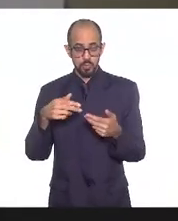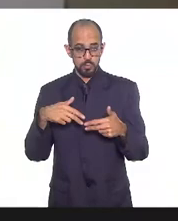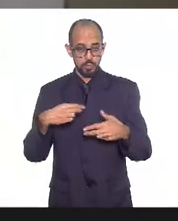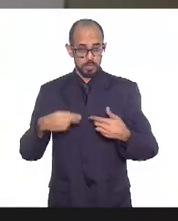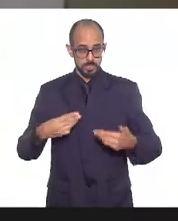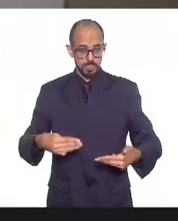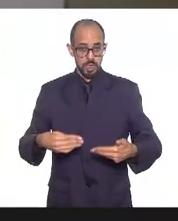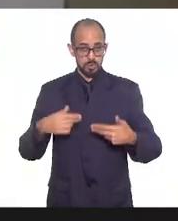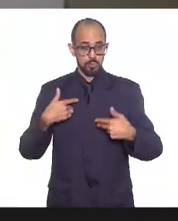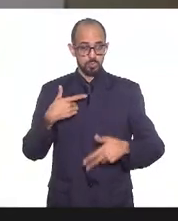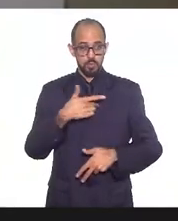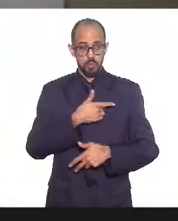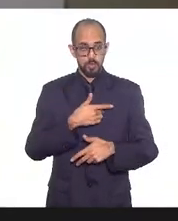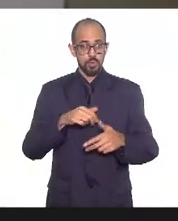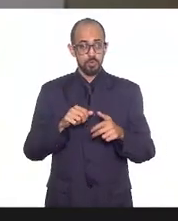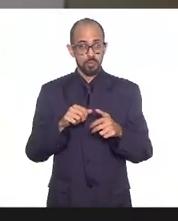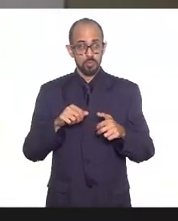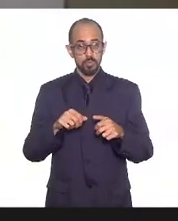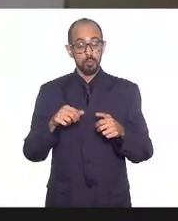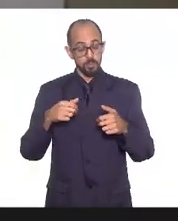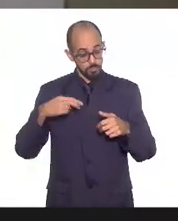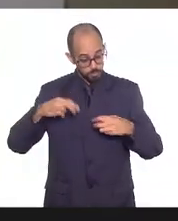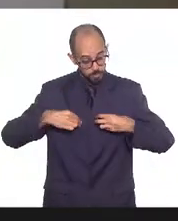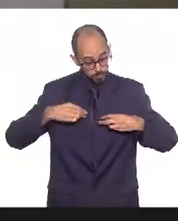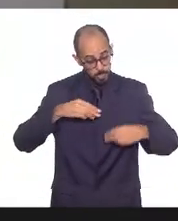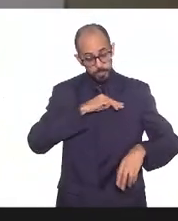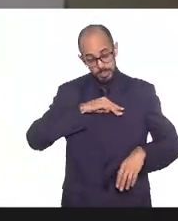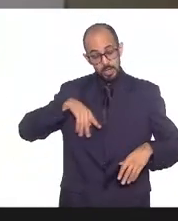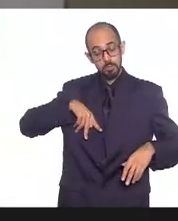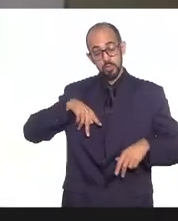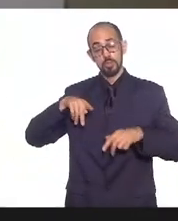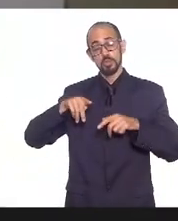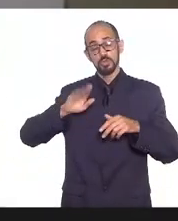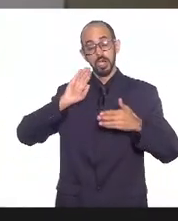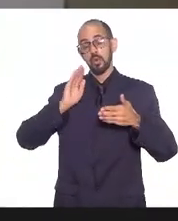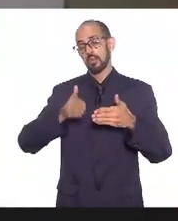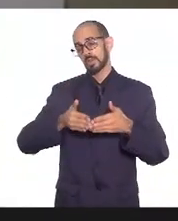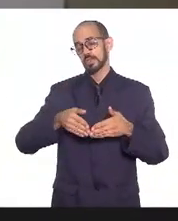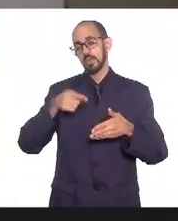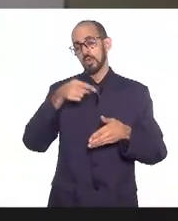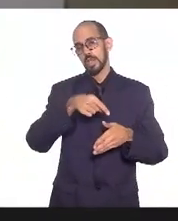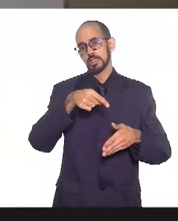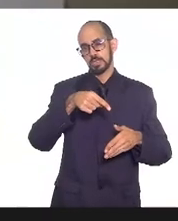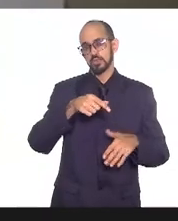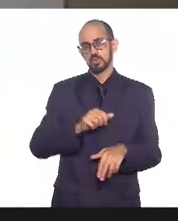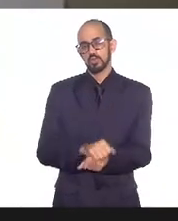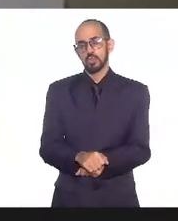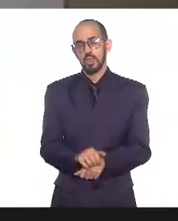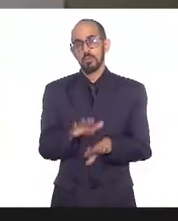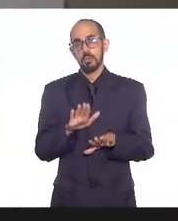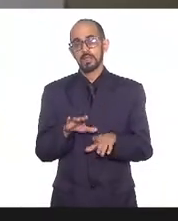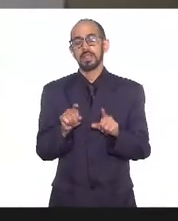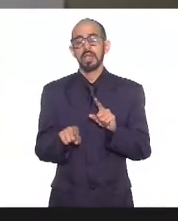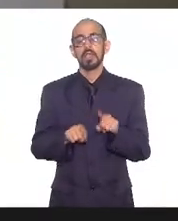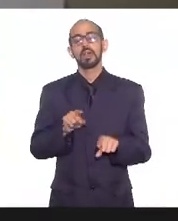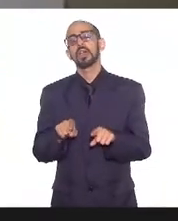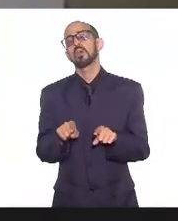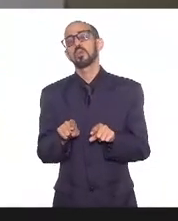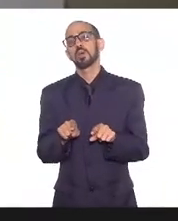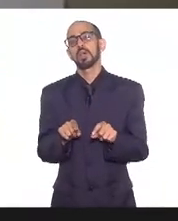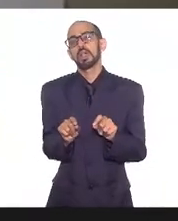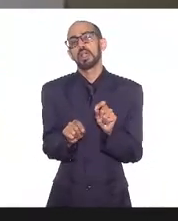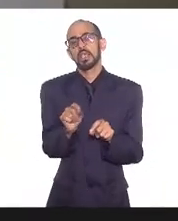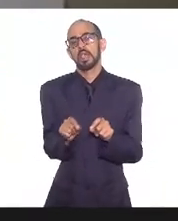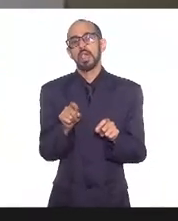isso eu gostaria de destacar agora uma outra coisa que eu acho realmente importante é o encaminhamento dessas dessas